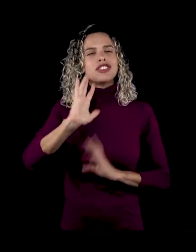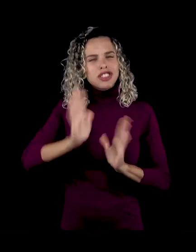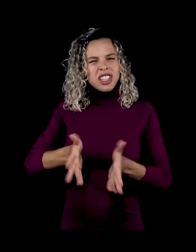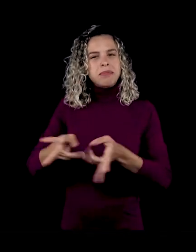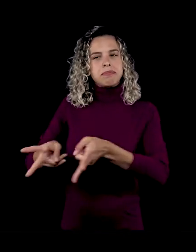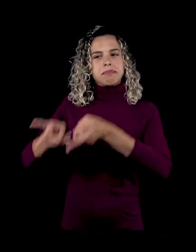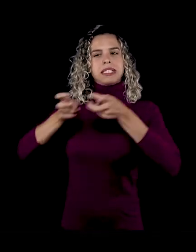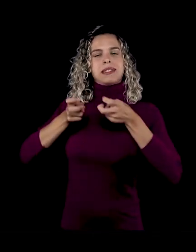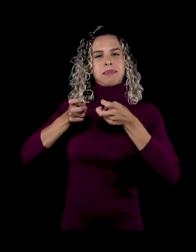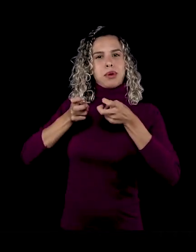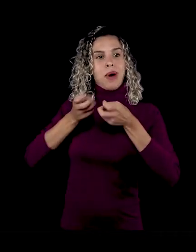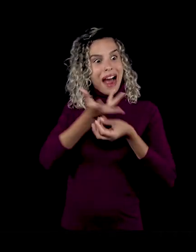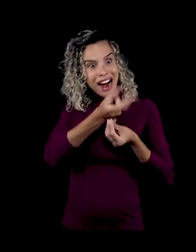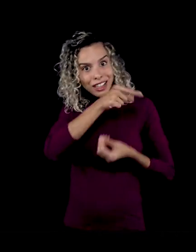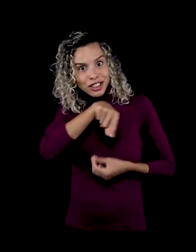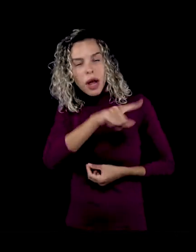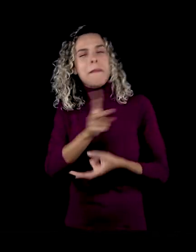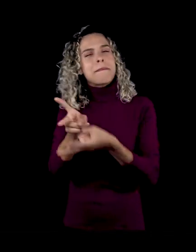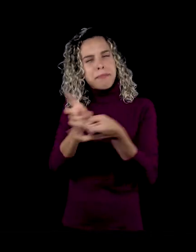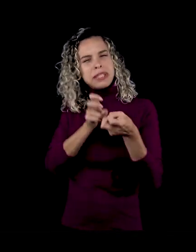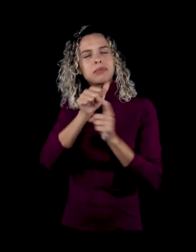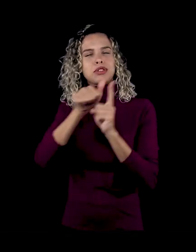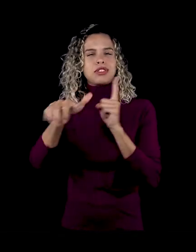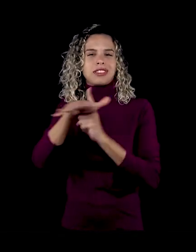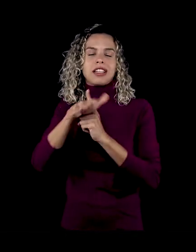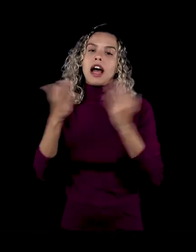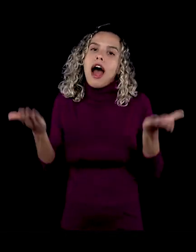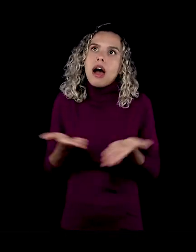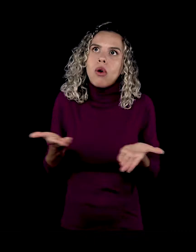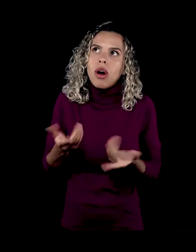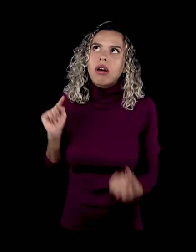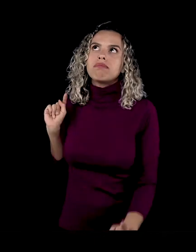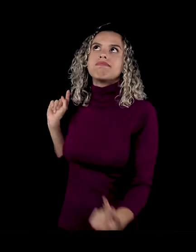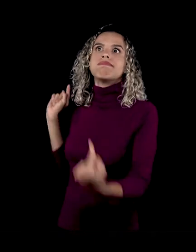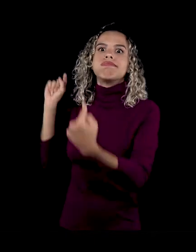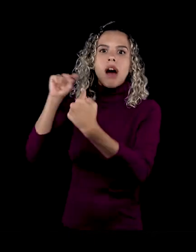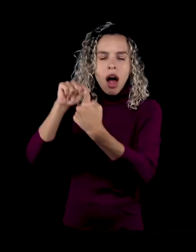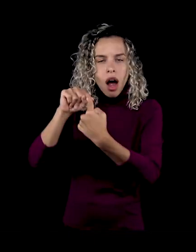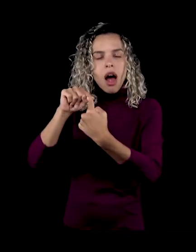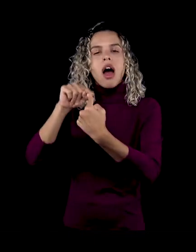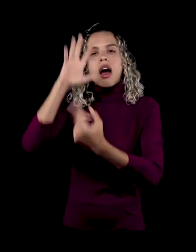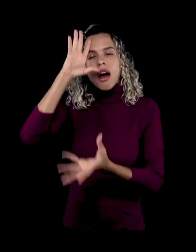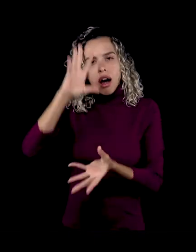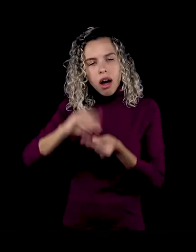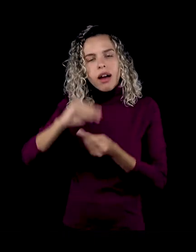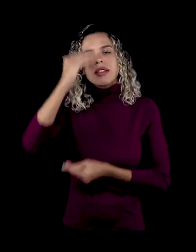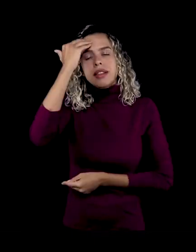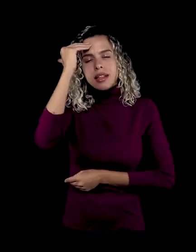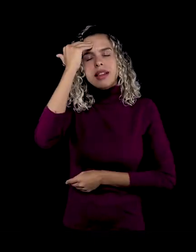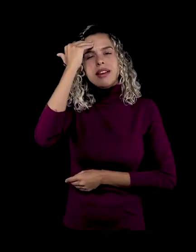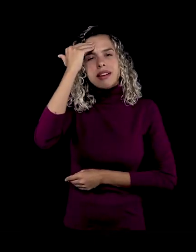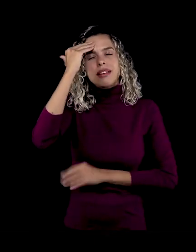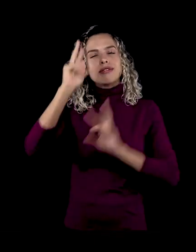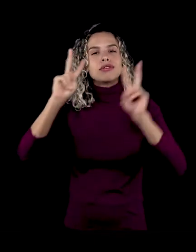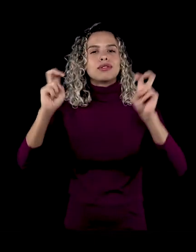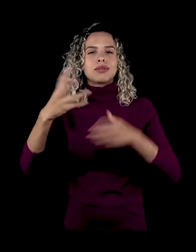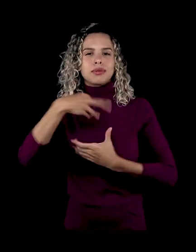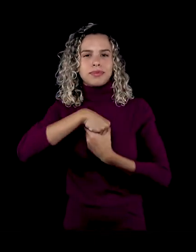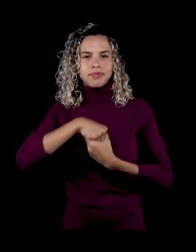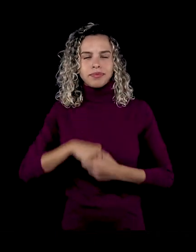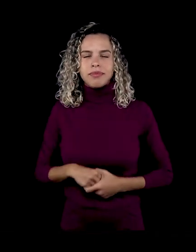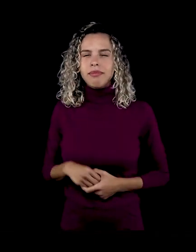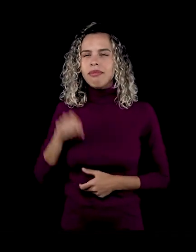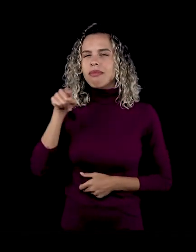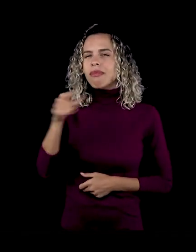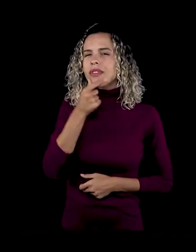pensamento que agora eu acho que a gente consegue, sim, ligar os pontos, né? E buscar um entendimento sobre essa subjetividade. O